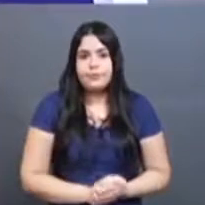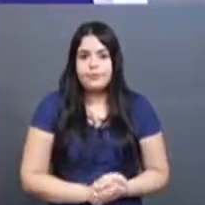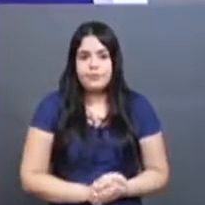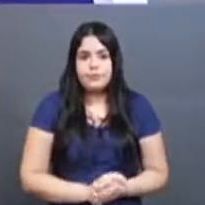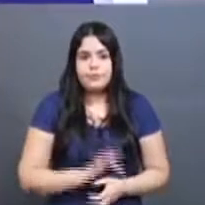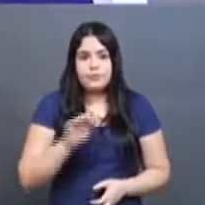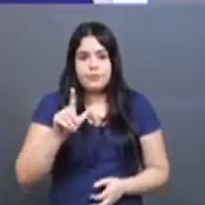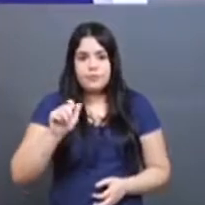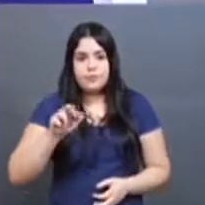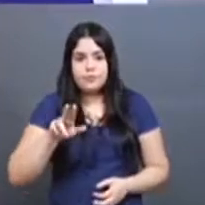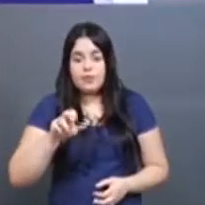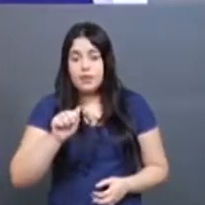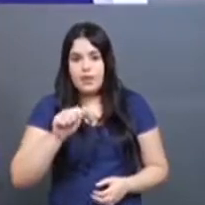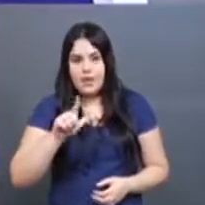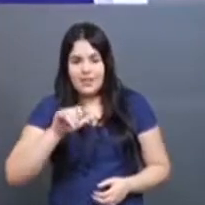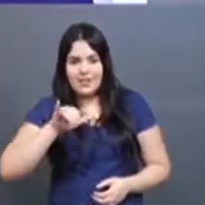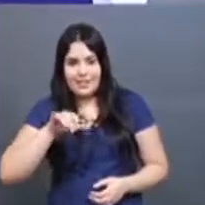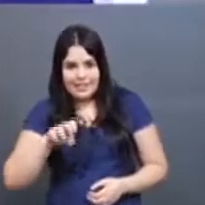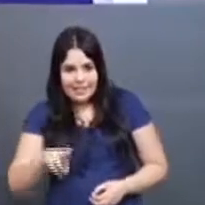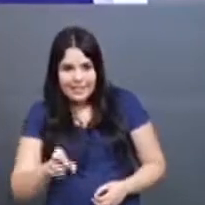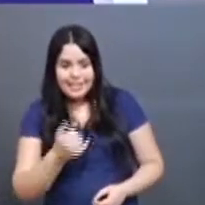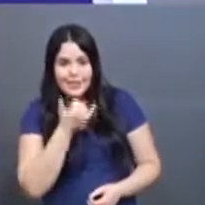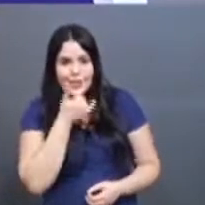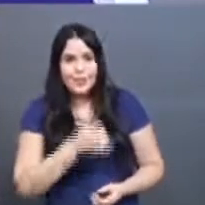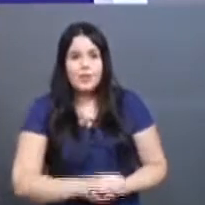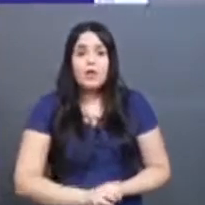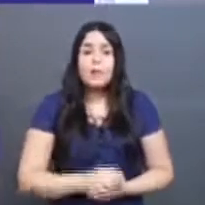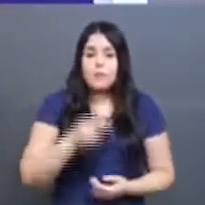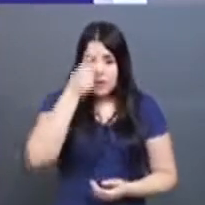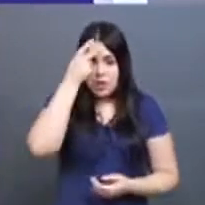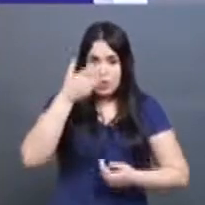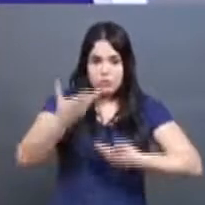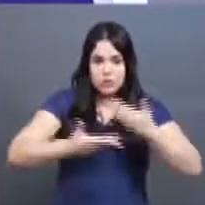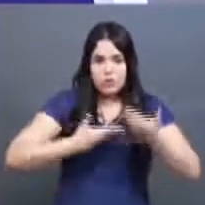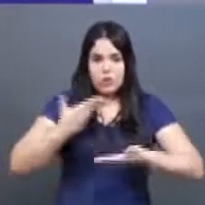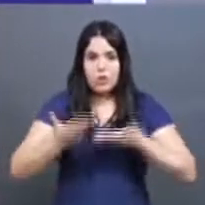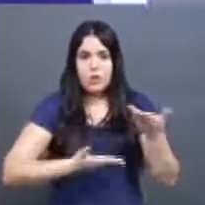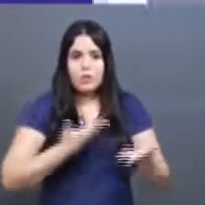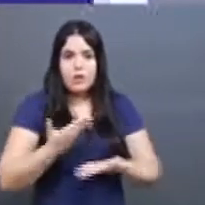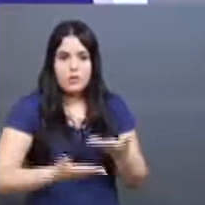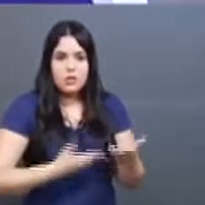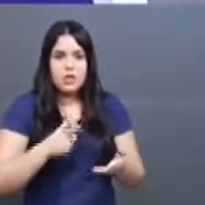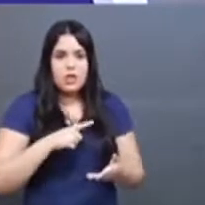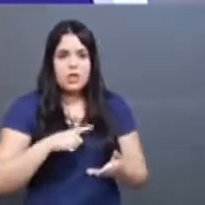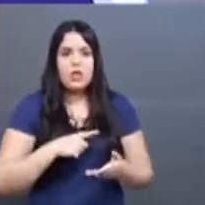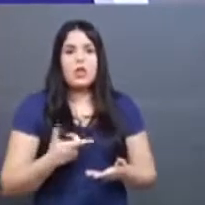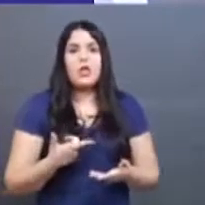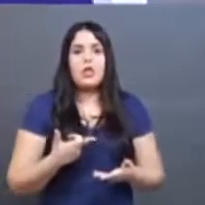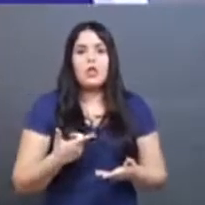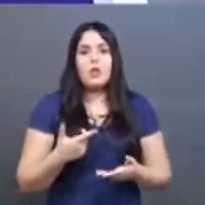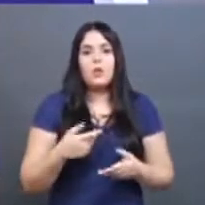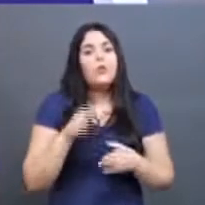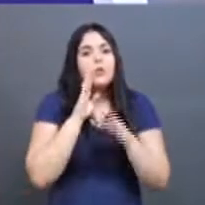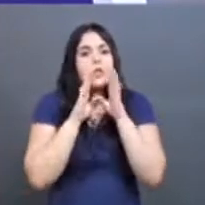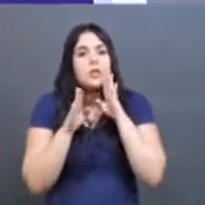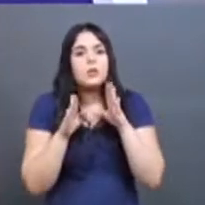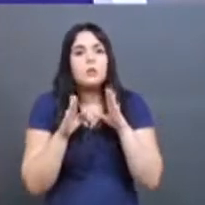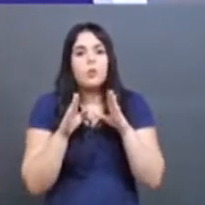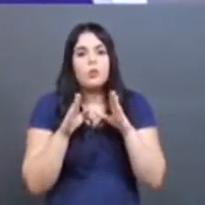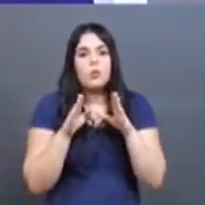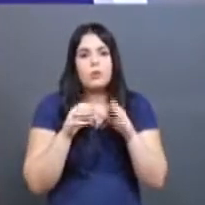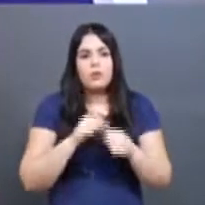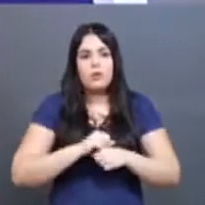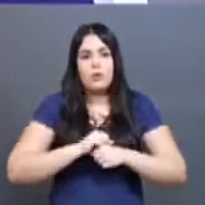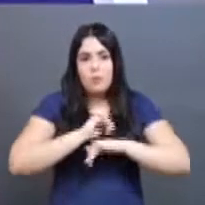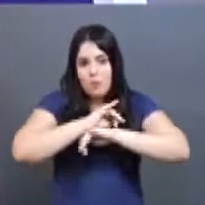Flávia, Aline, desculpa. Quem compartilha postagens de bullying pode ser punido também?